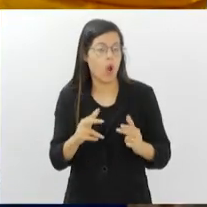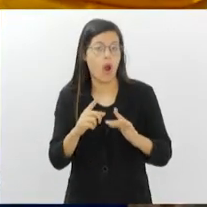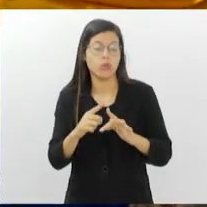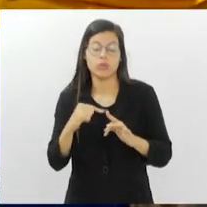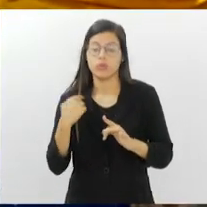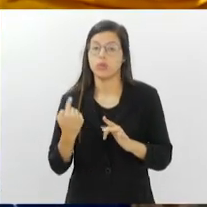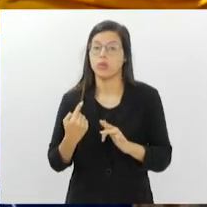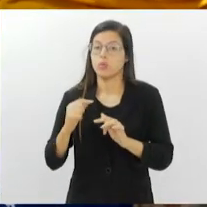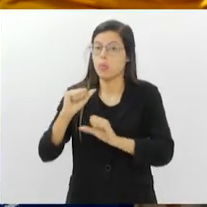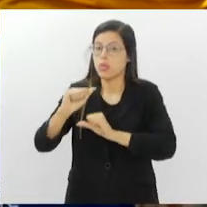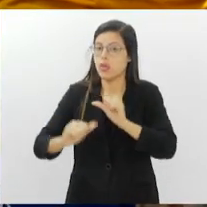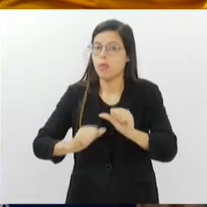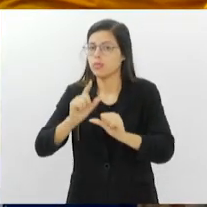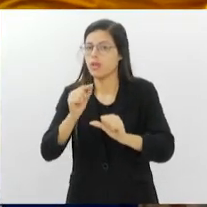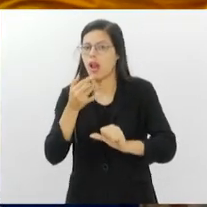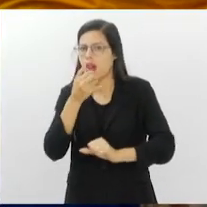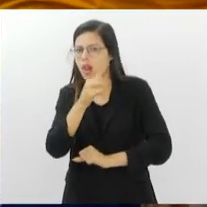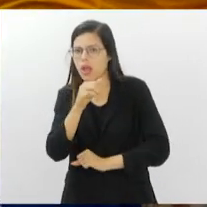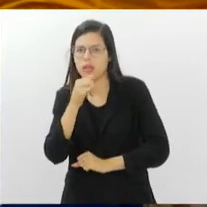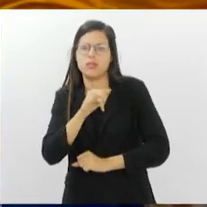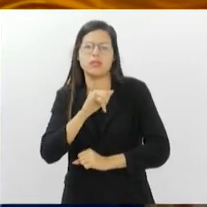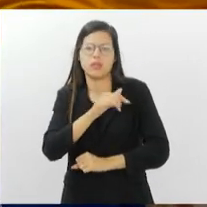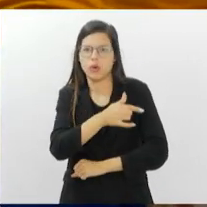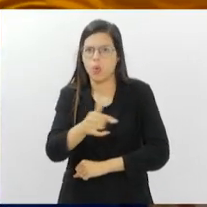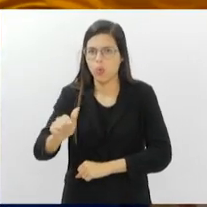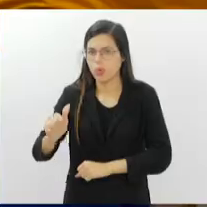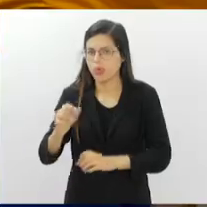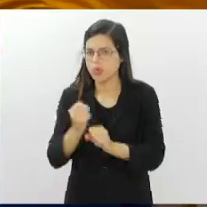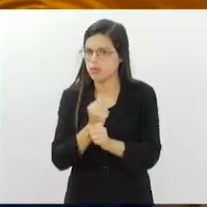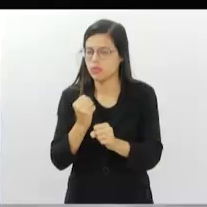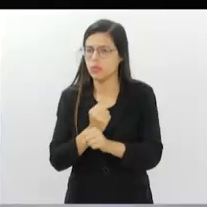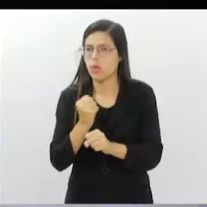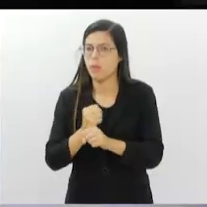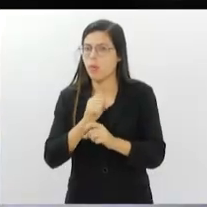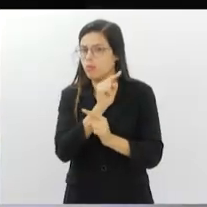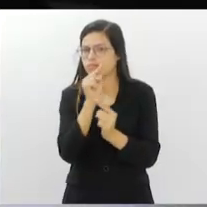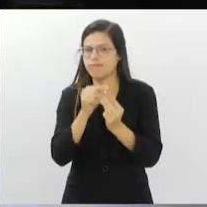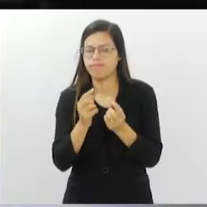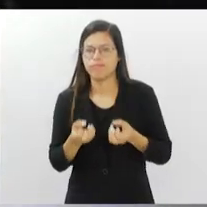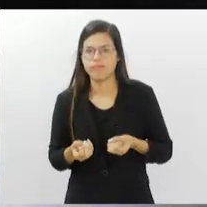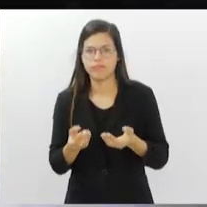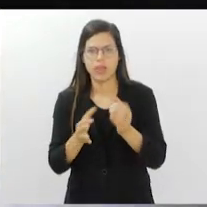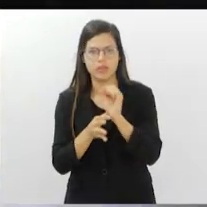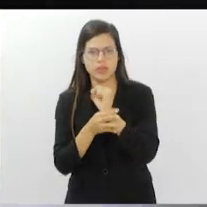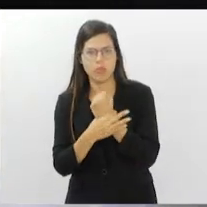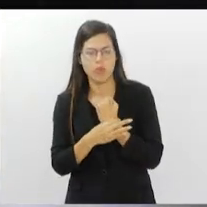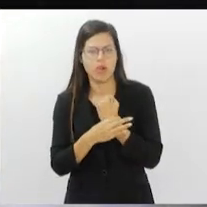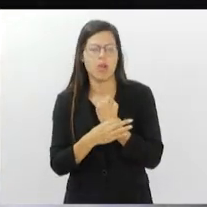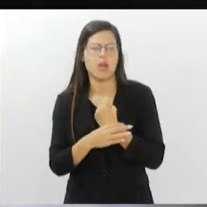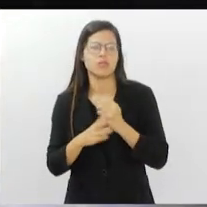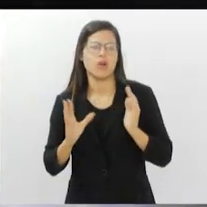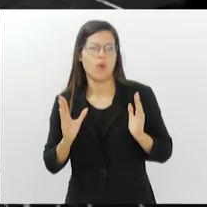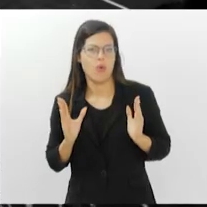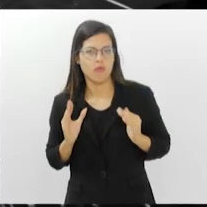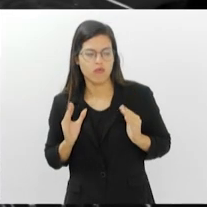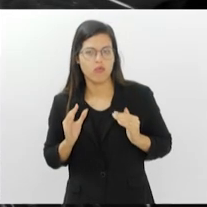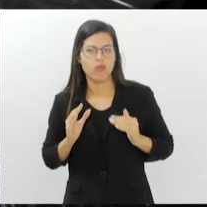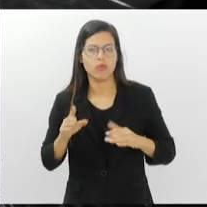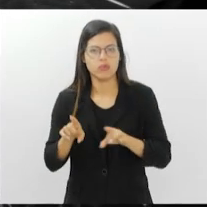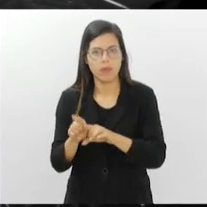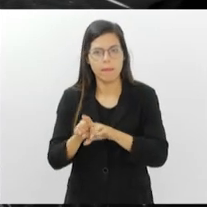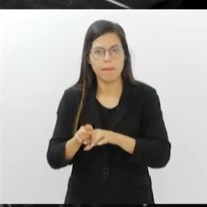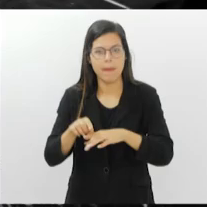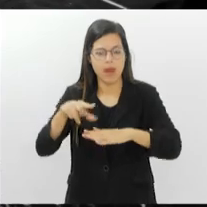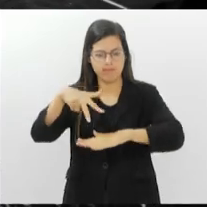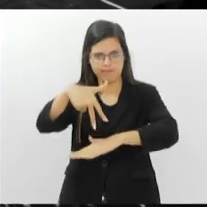Acelera FUNARJCAST tem o objetivo de dar segurança, dar conforto à população, dar um palco de qualidade aos nossos artistas.